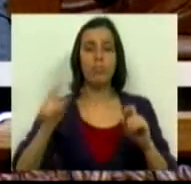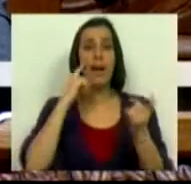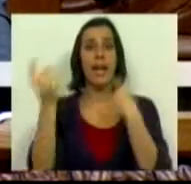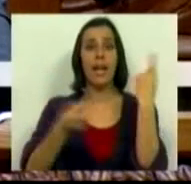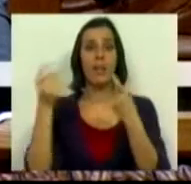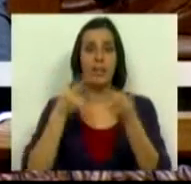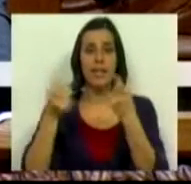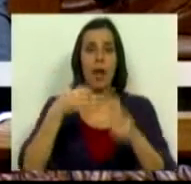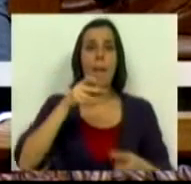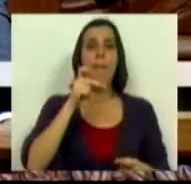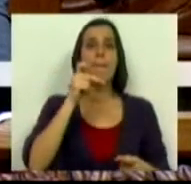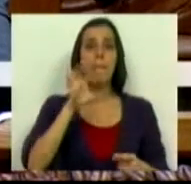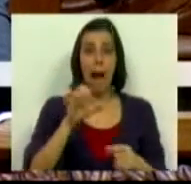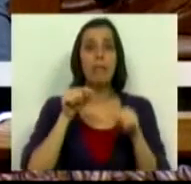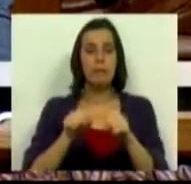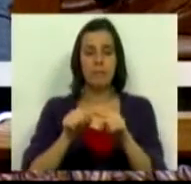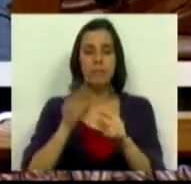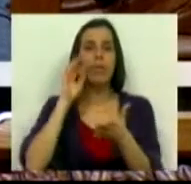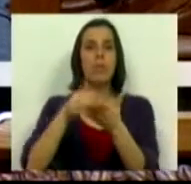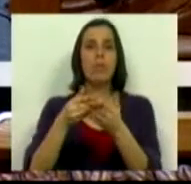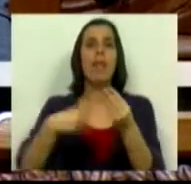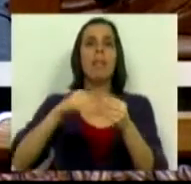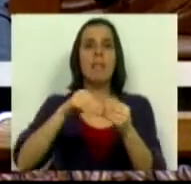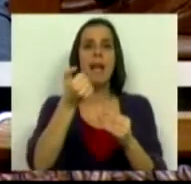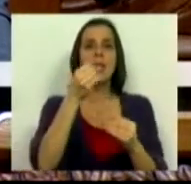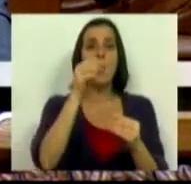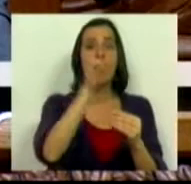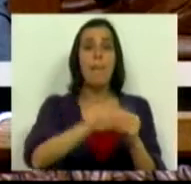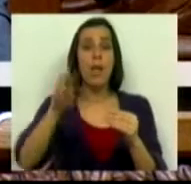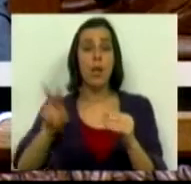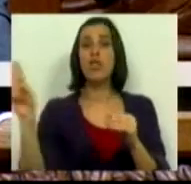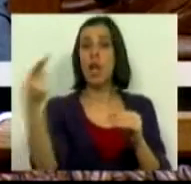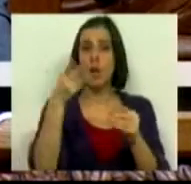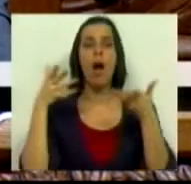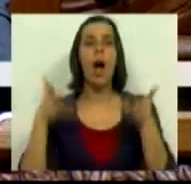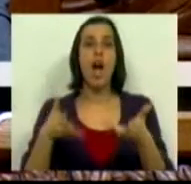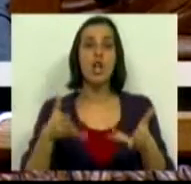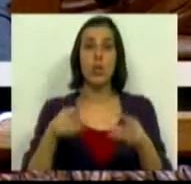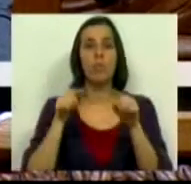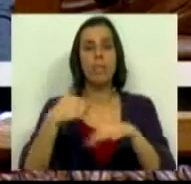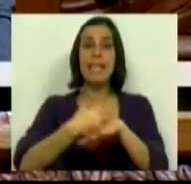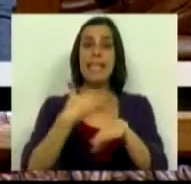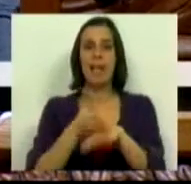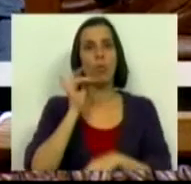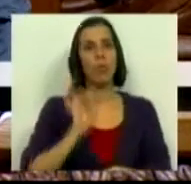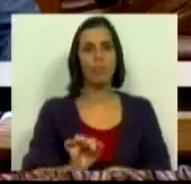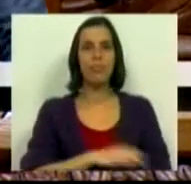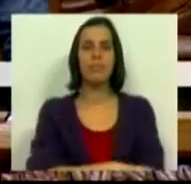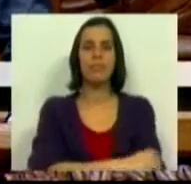revisão intercalar da PAC, do qual resultou mais 50 milhões de euros de ajudas para este setor.